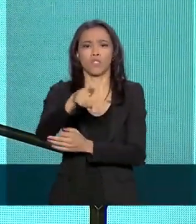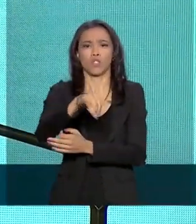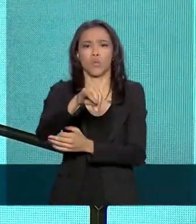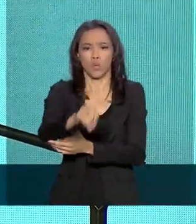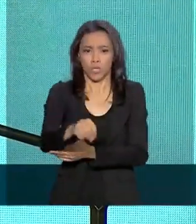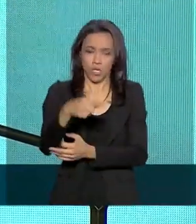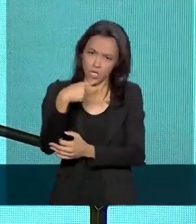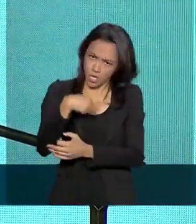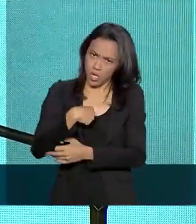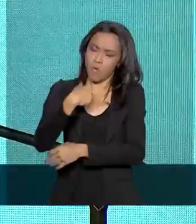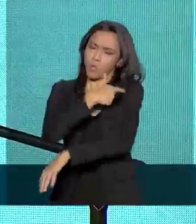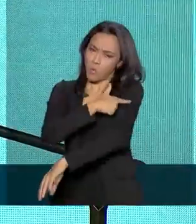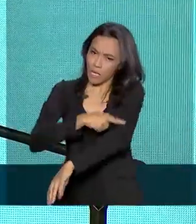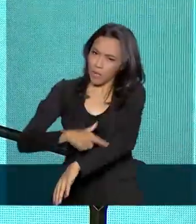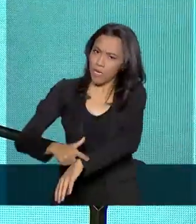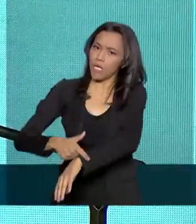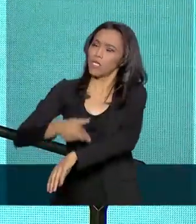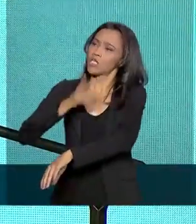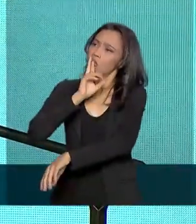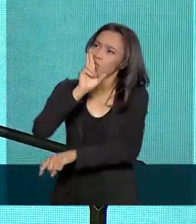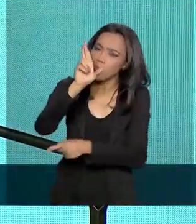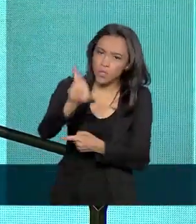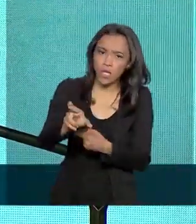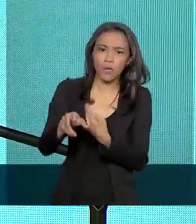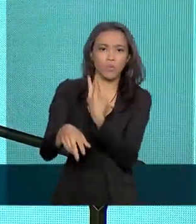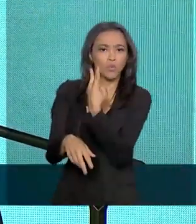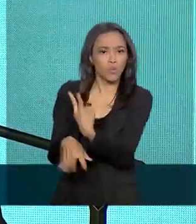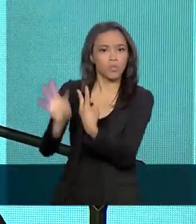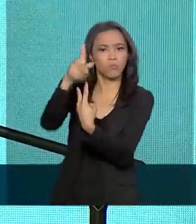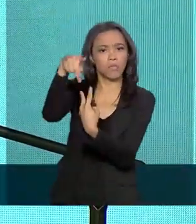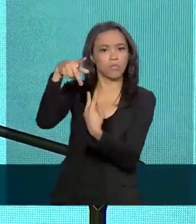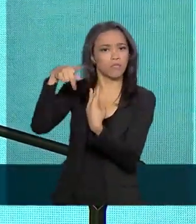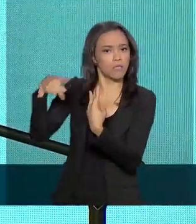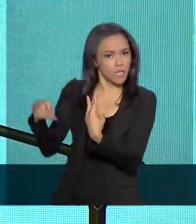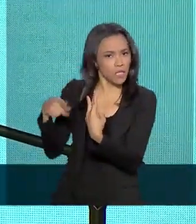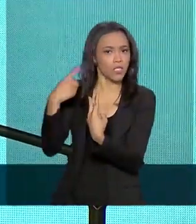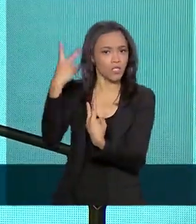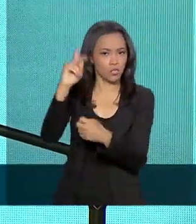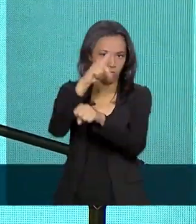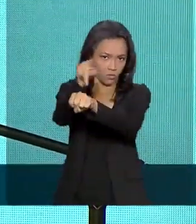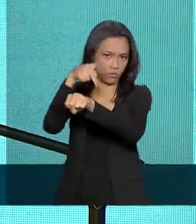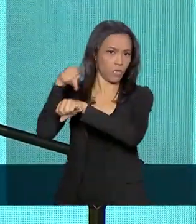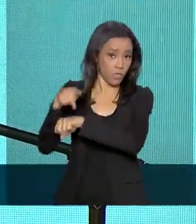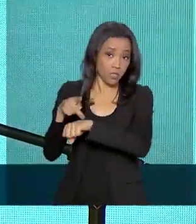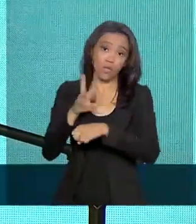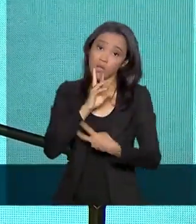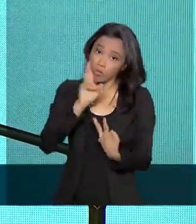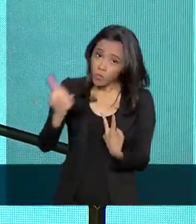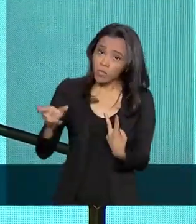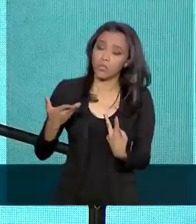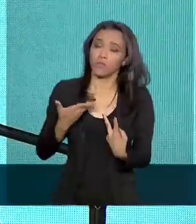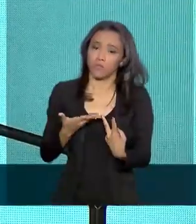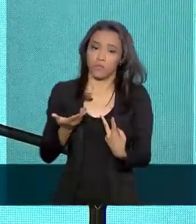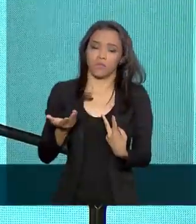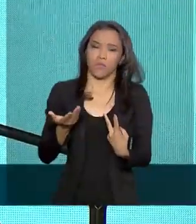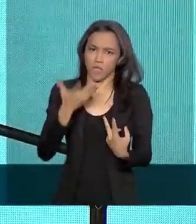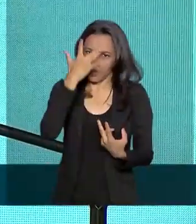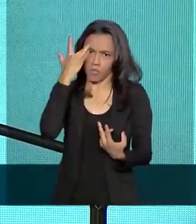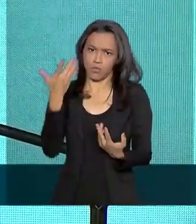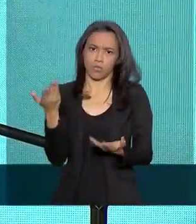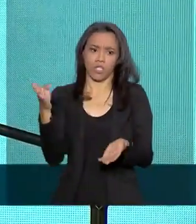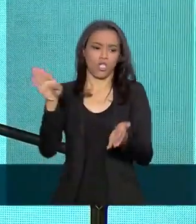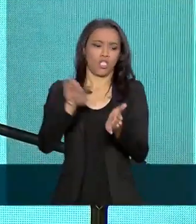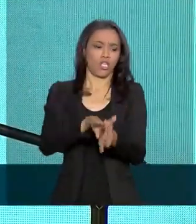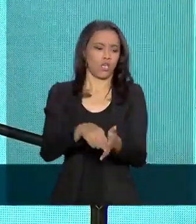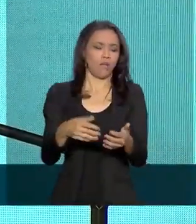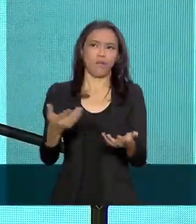de, educadamente, responder para Angela Merkel e Macron, em Osaka, por ocasião do G20, essa questão. Os caras chegam para